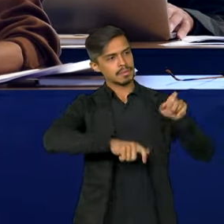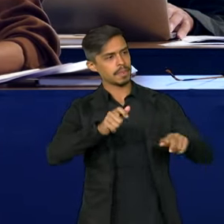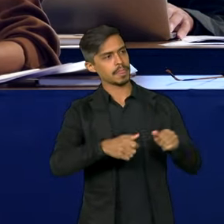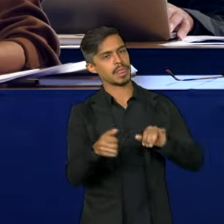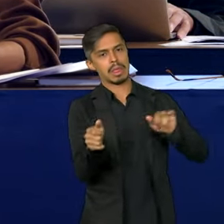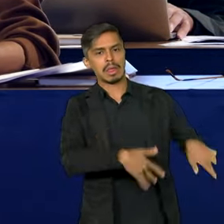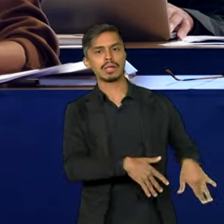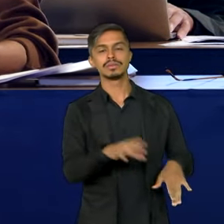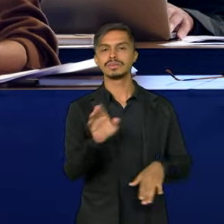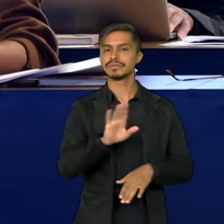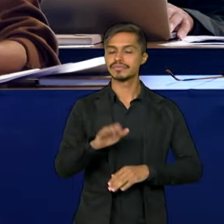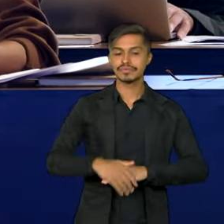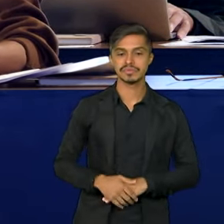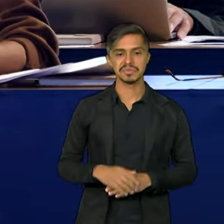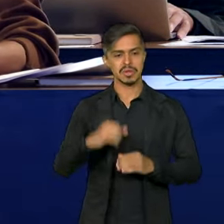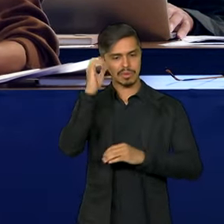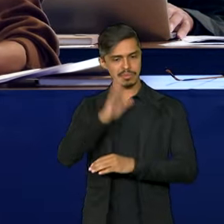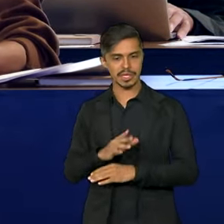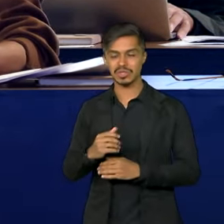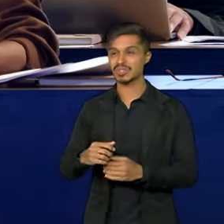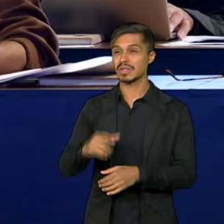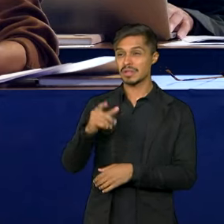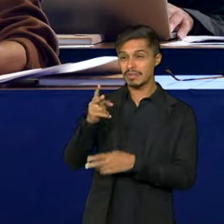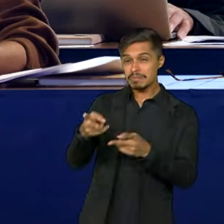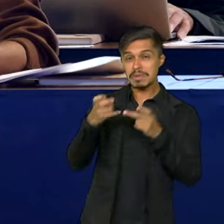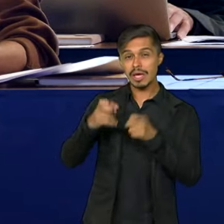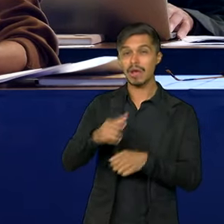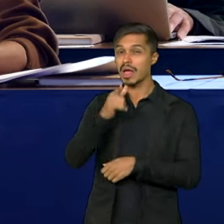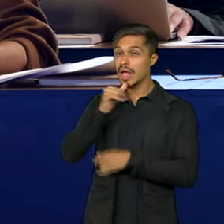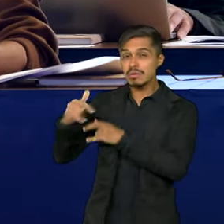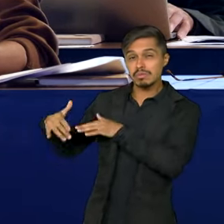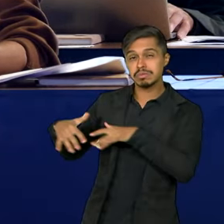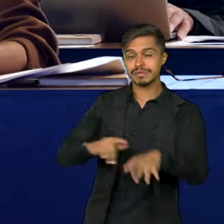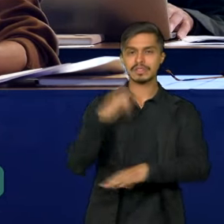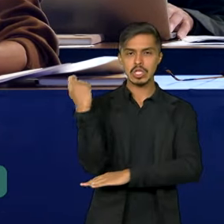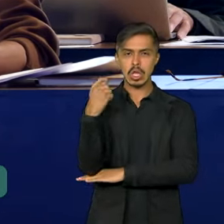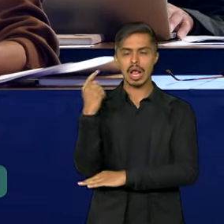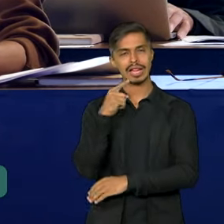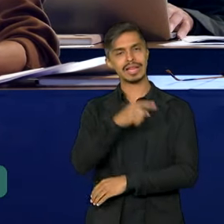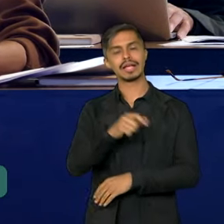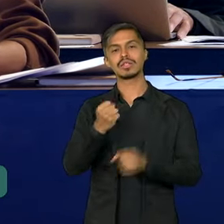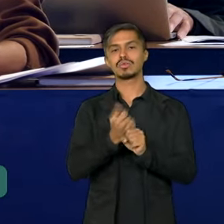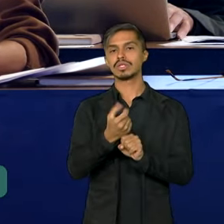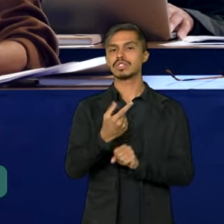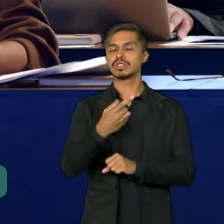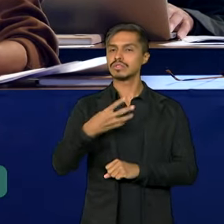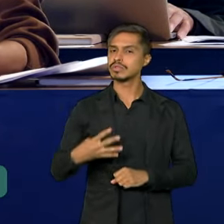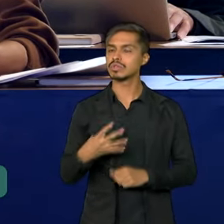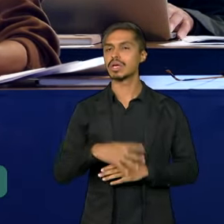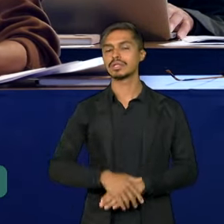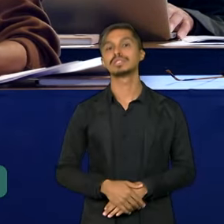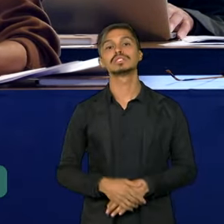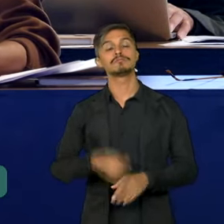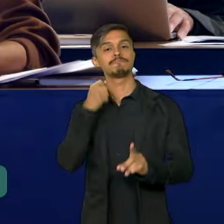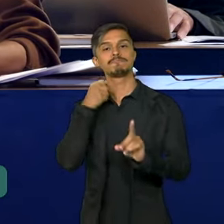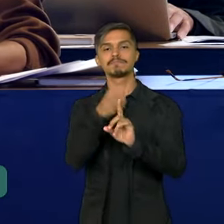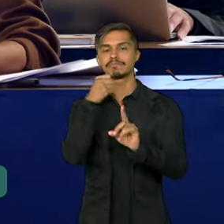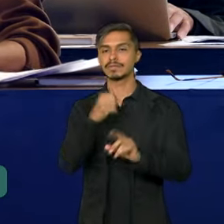enfrentou uma enchente histórica no Rio Grande do Sul em 2024, que afetou